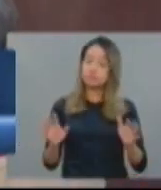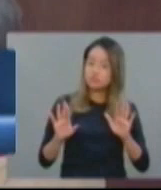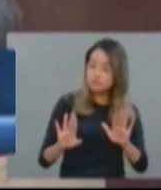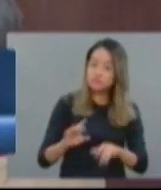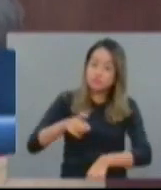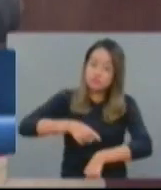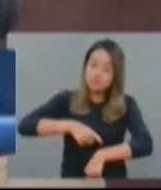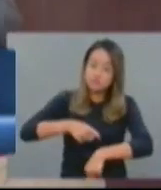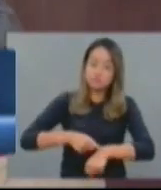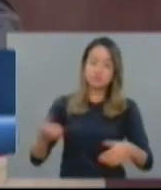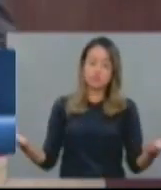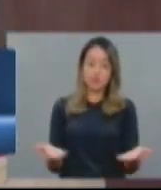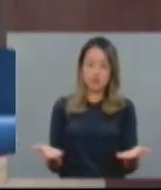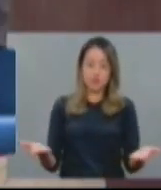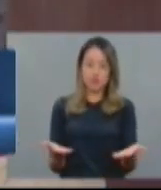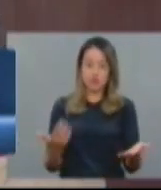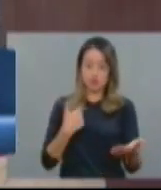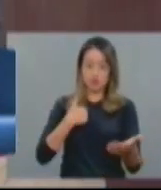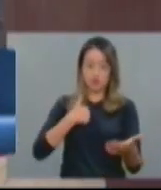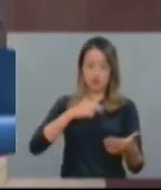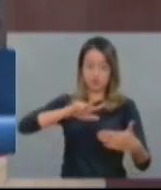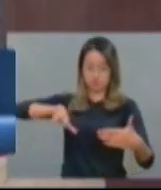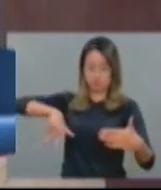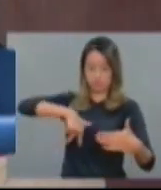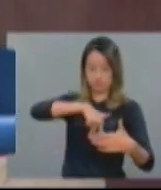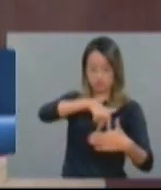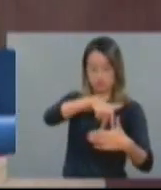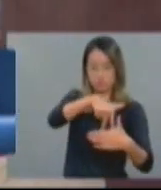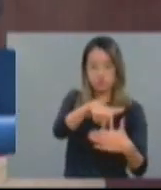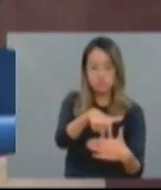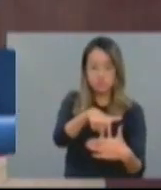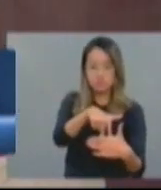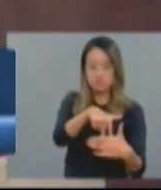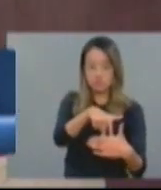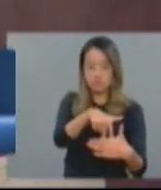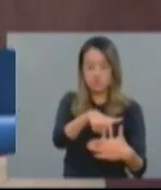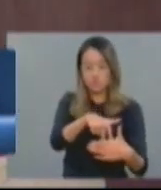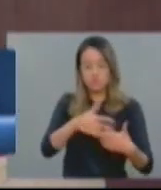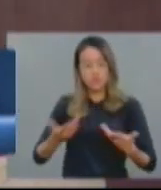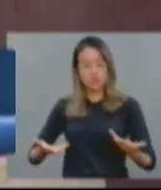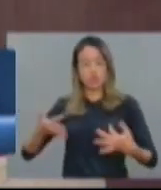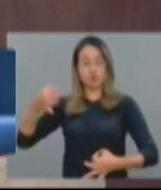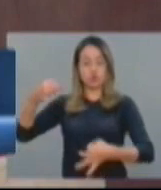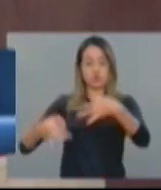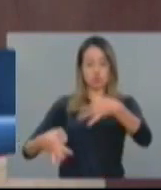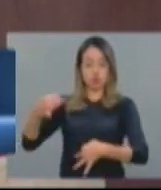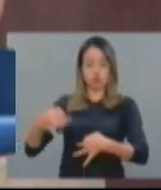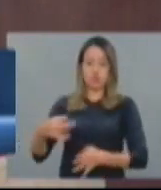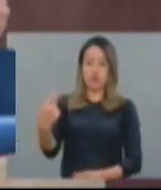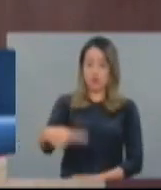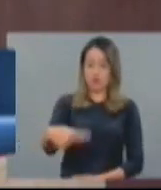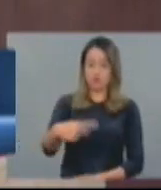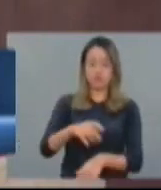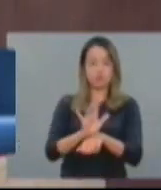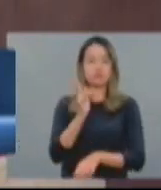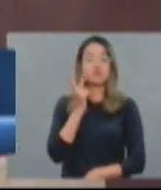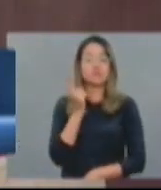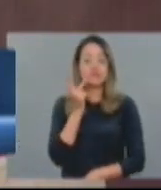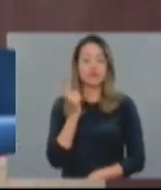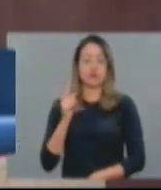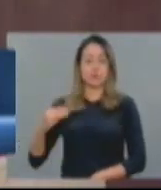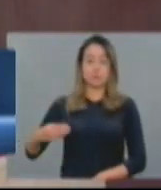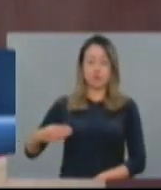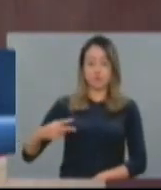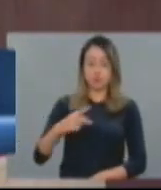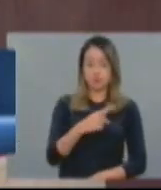exato momento em que ocupa essa tribuna o judiciário cearense, o ministério público,